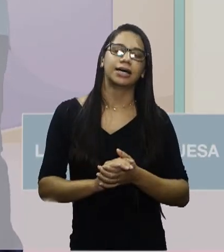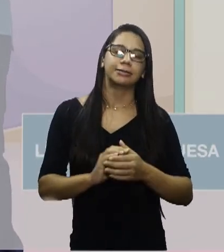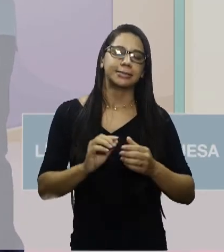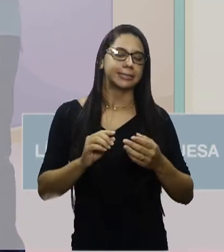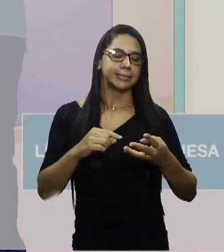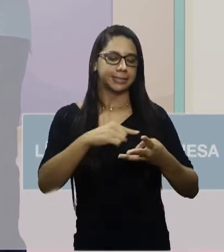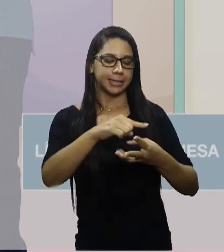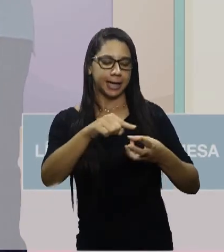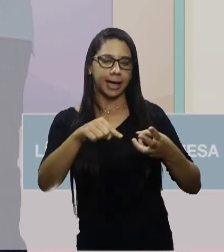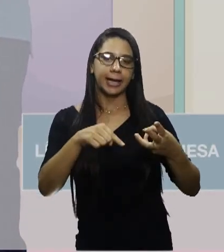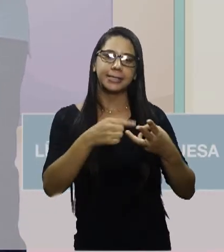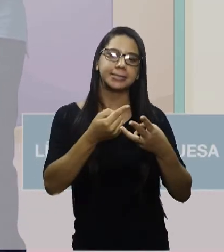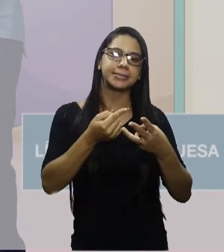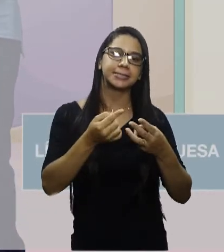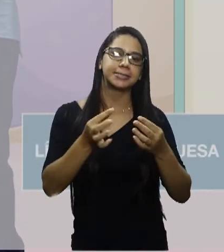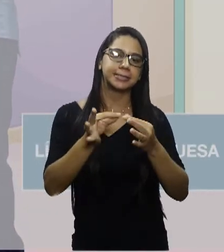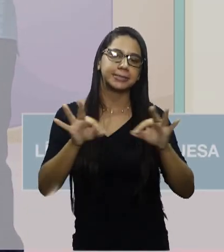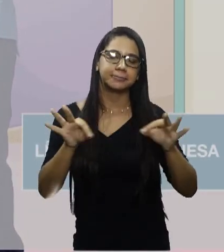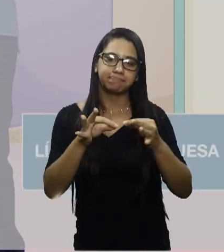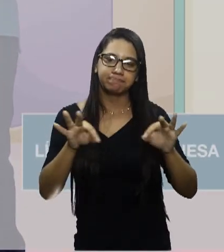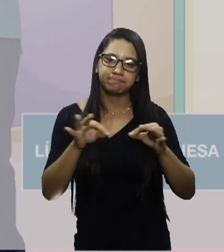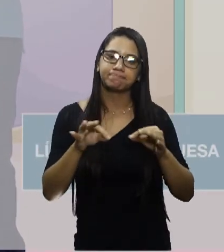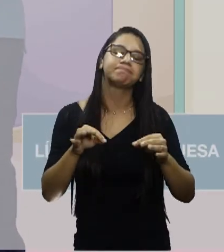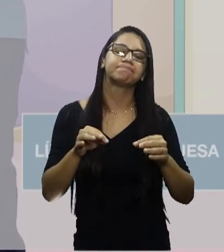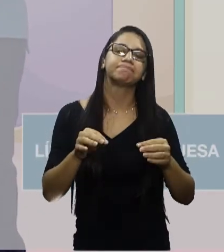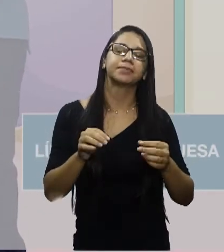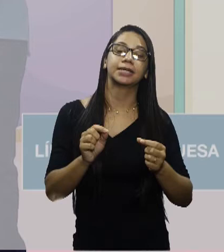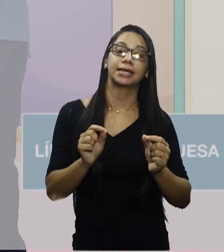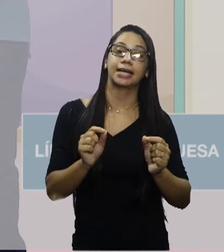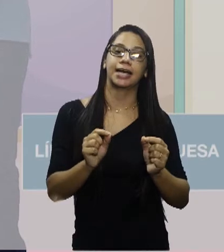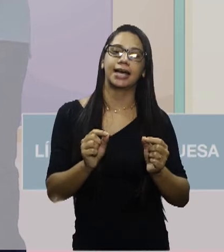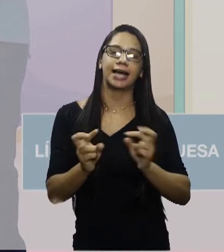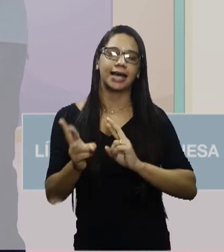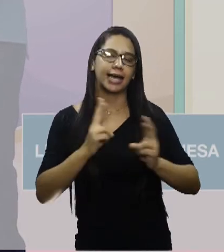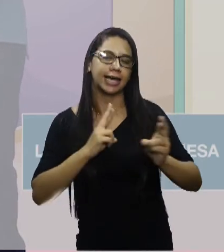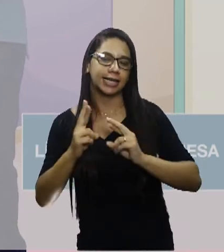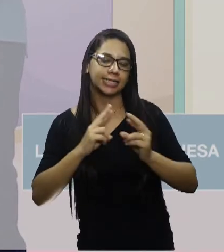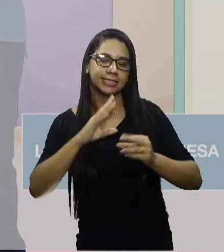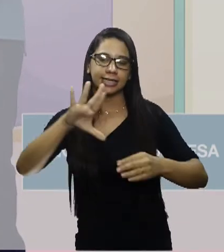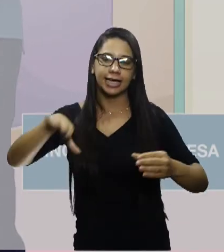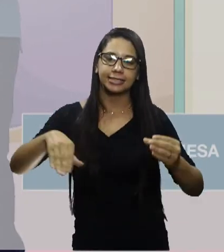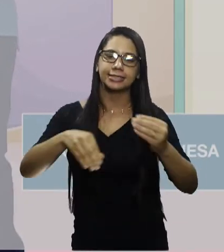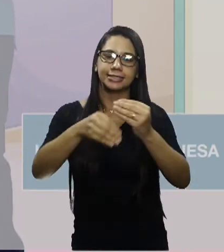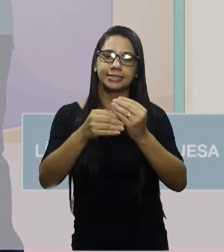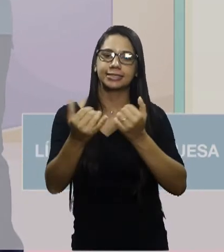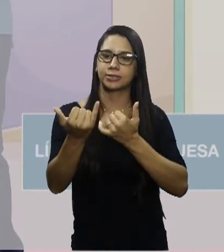elas fazem, elas atribuem ao período essa relação de adição de informação.